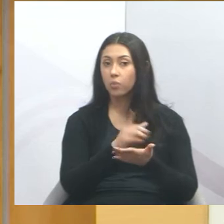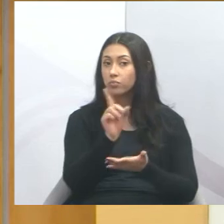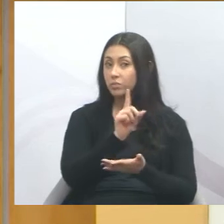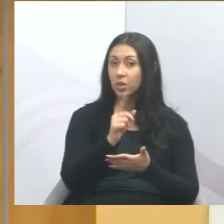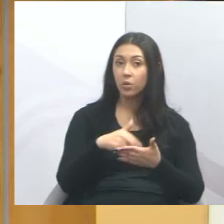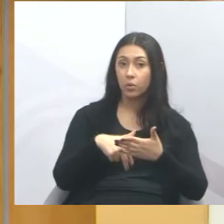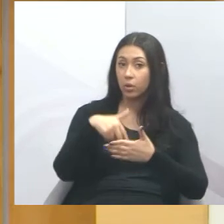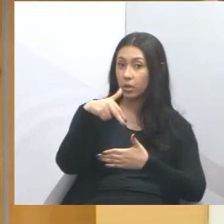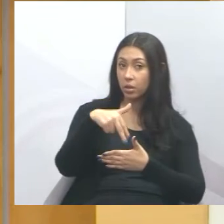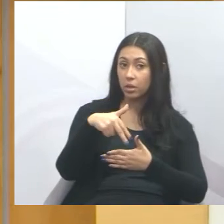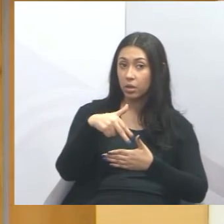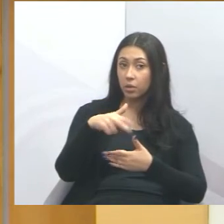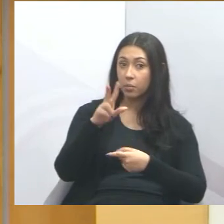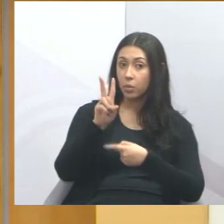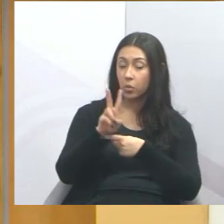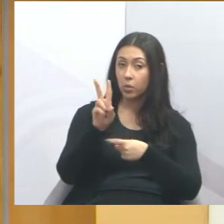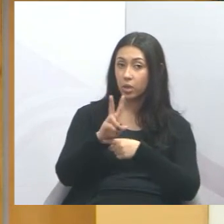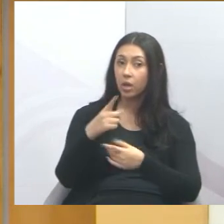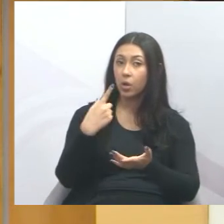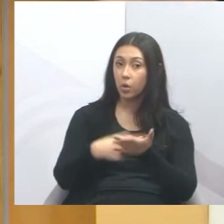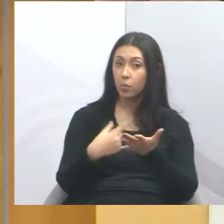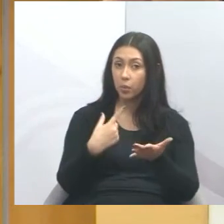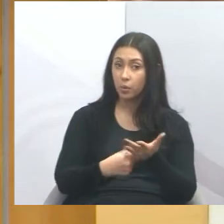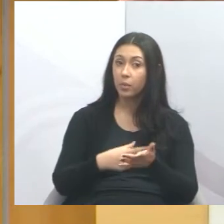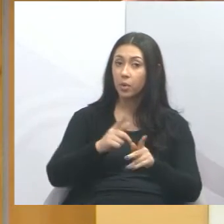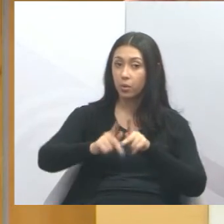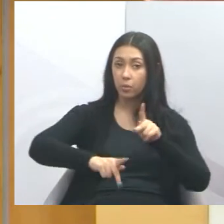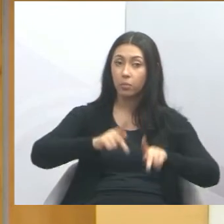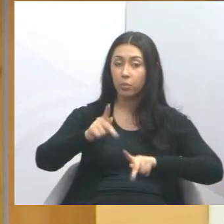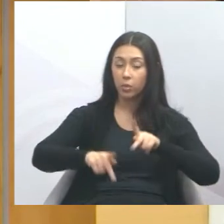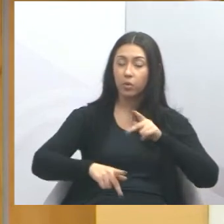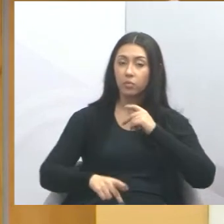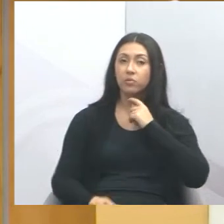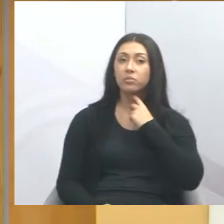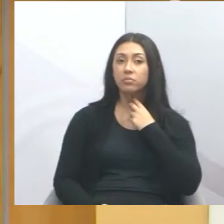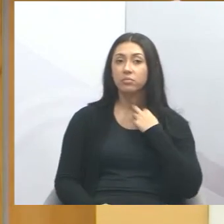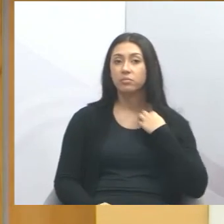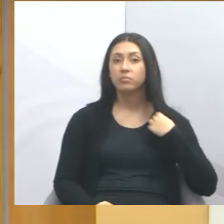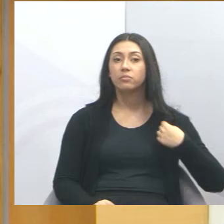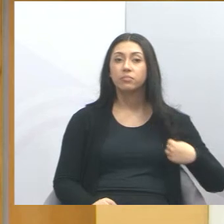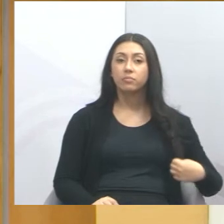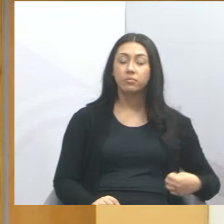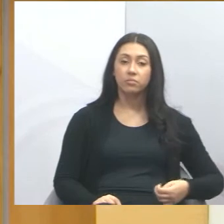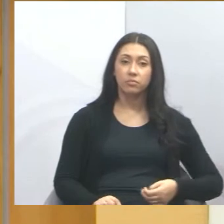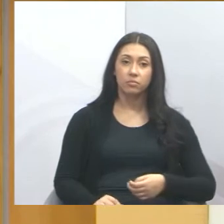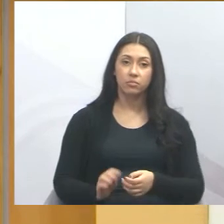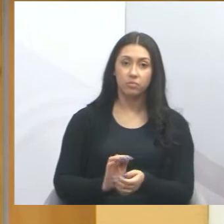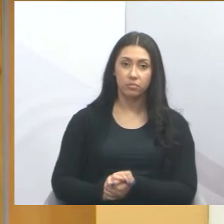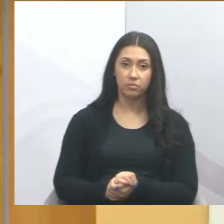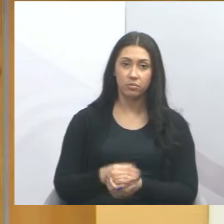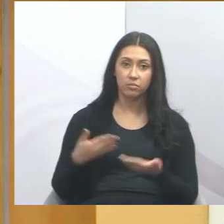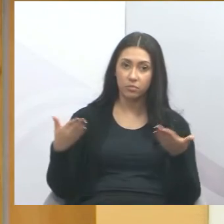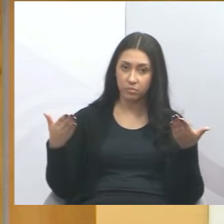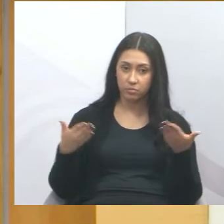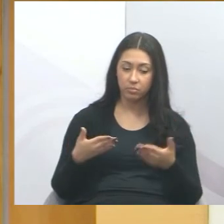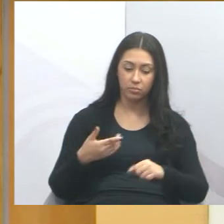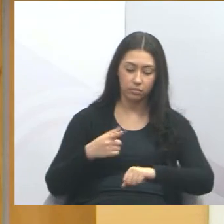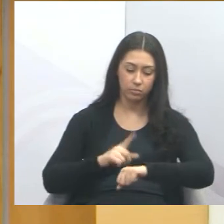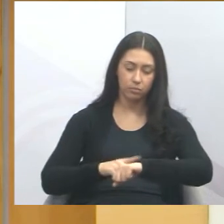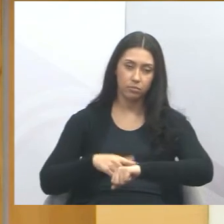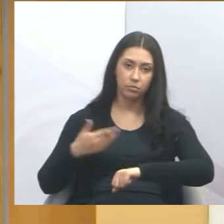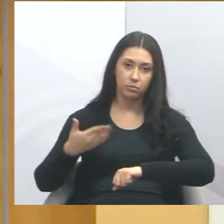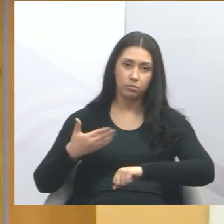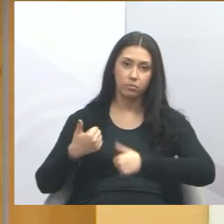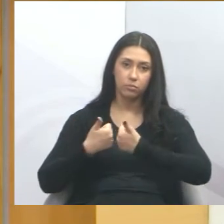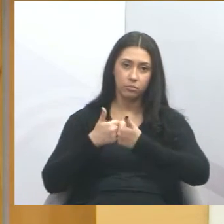é ter apenas um compromisso, que é o interesse público, que é o interesse da cidade, e nesse momento, o